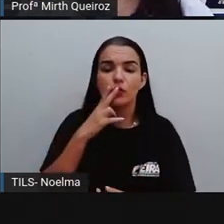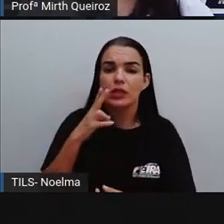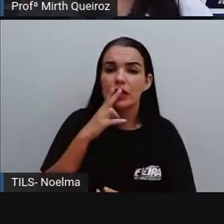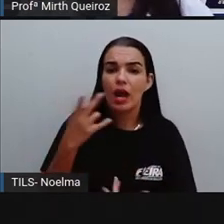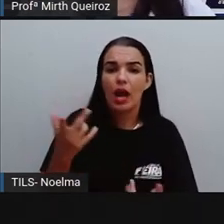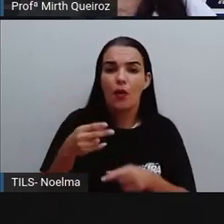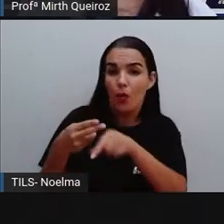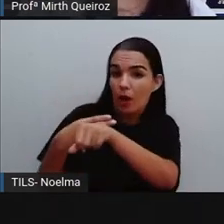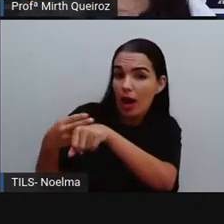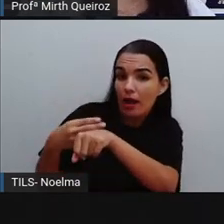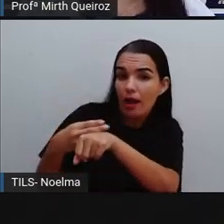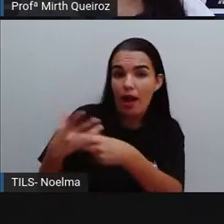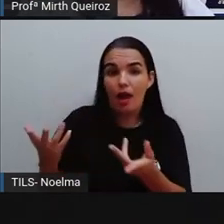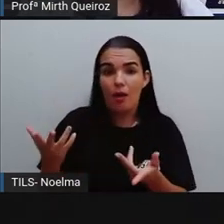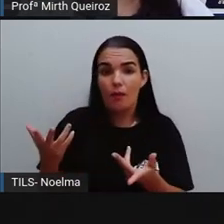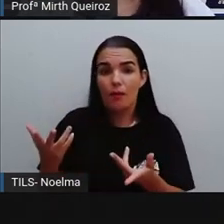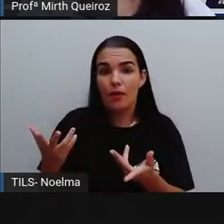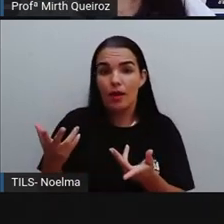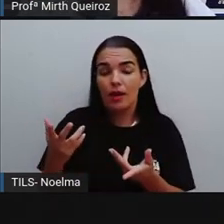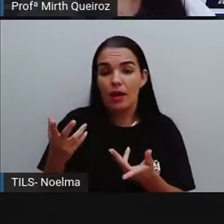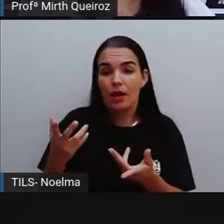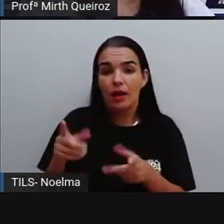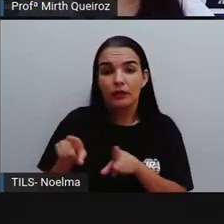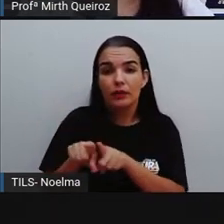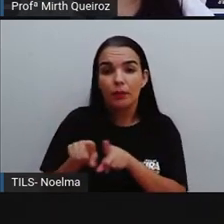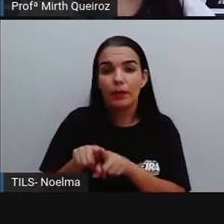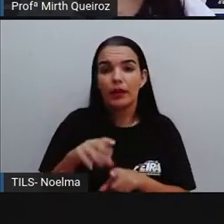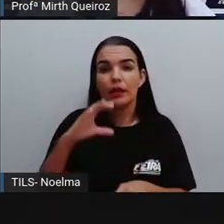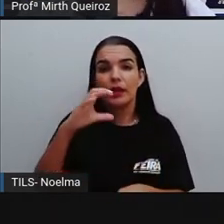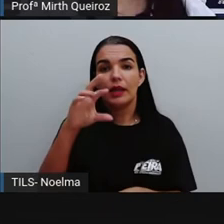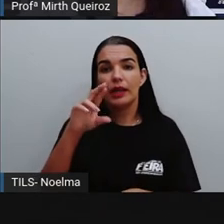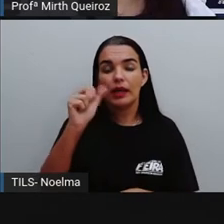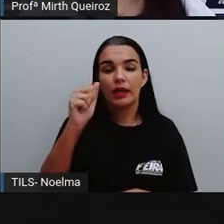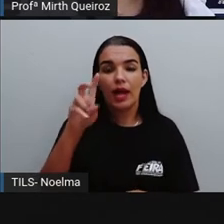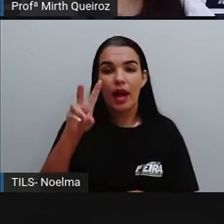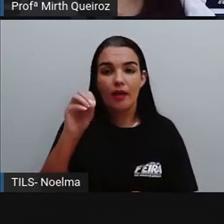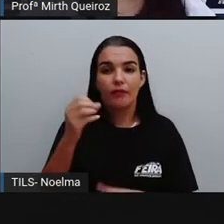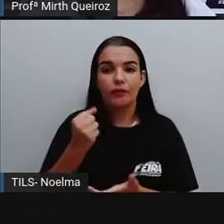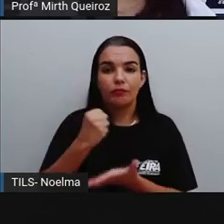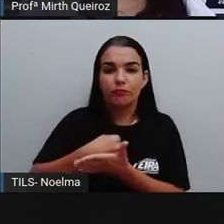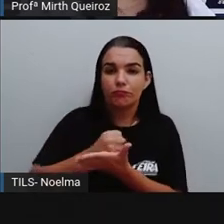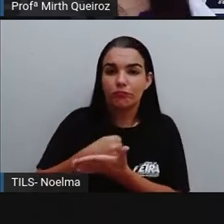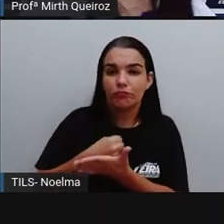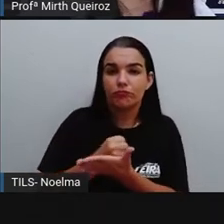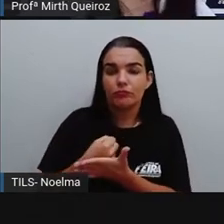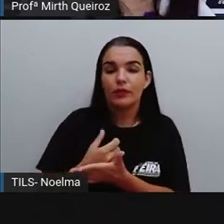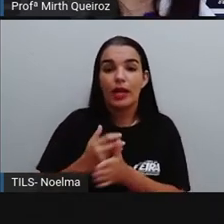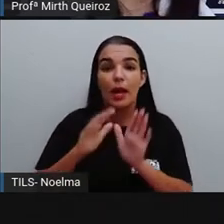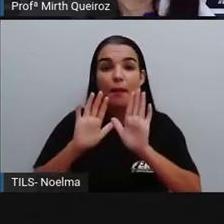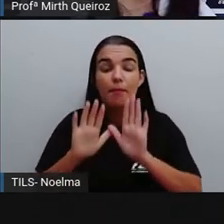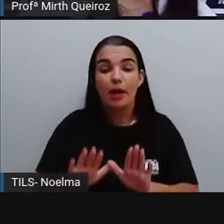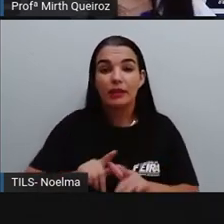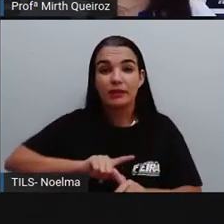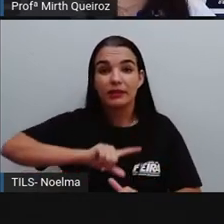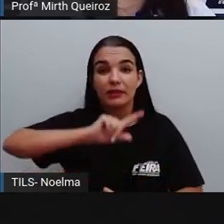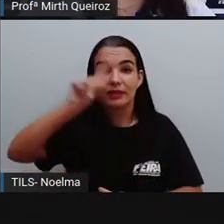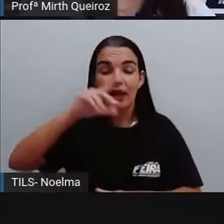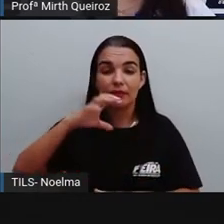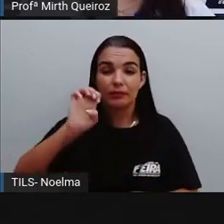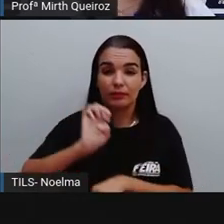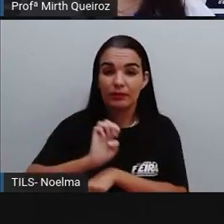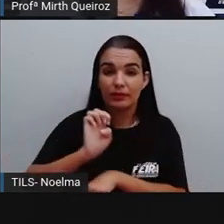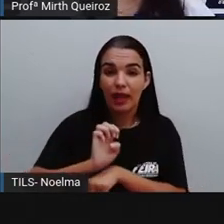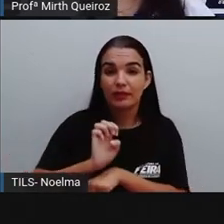tabaco, do cacau, baunilha, do cravo. Já no Maranhão, o que